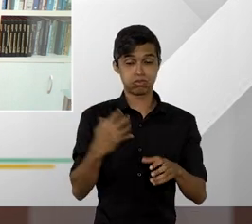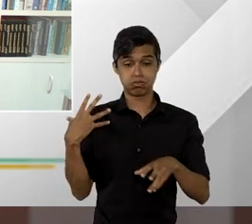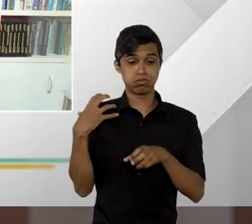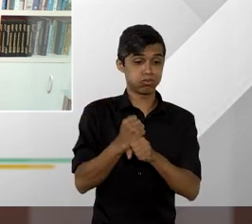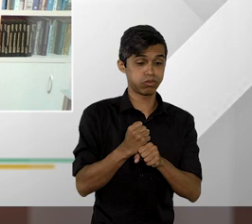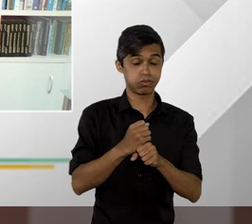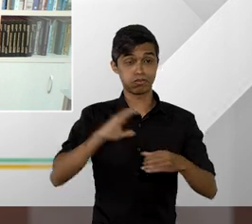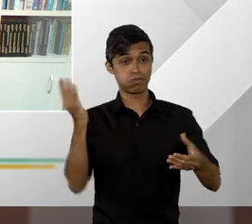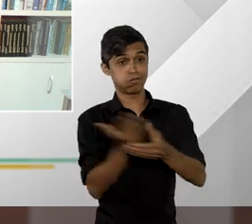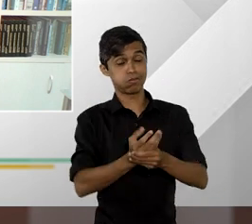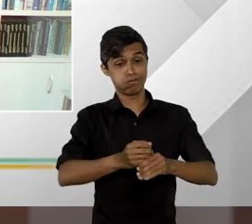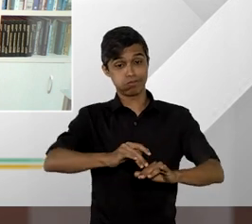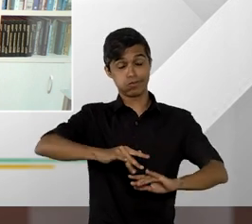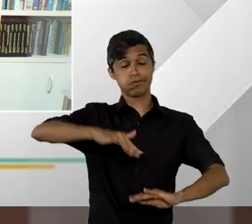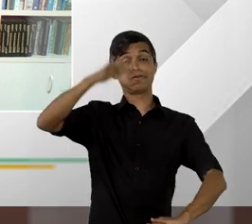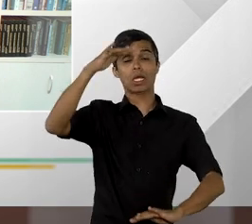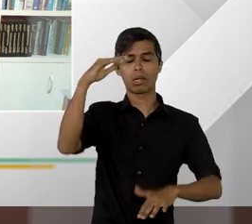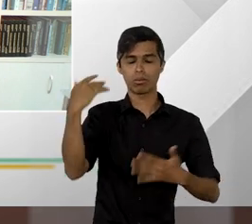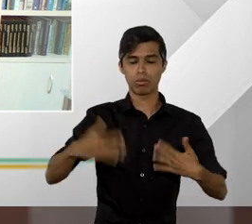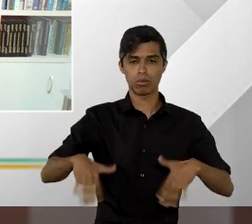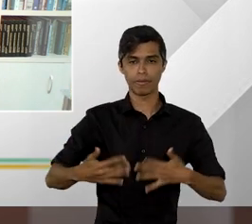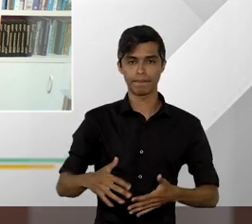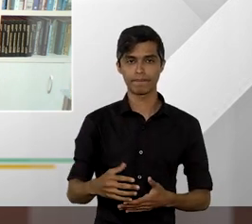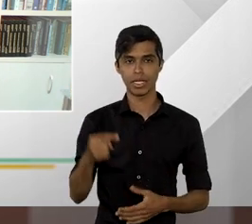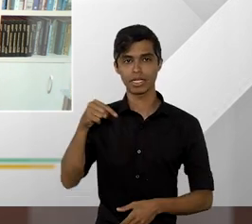processos aqui no Tribunal da Cidadania?